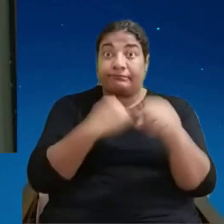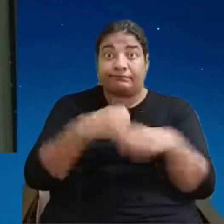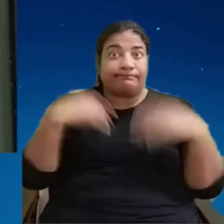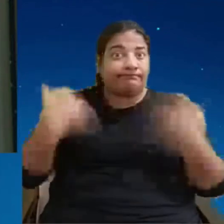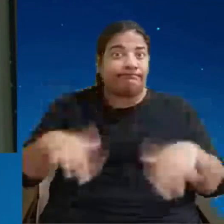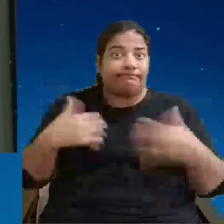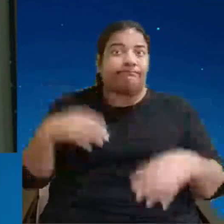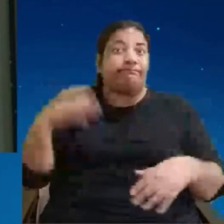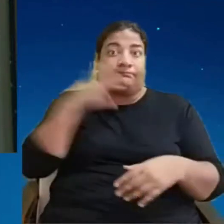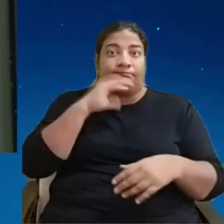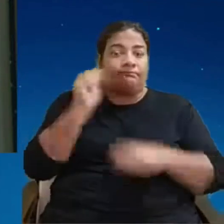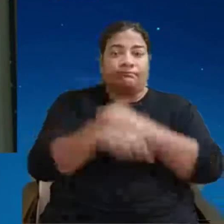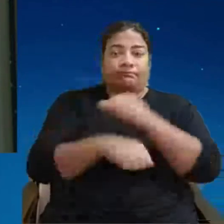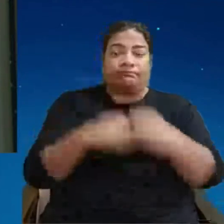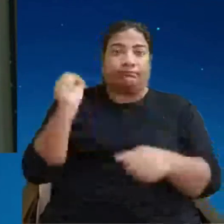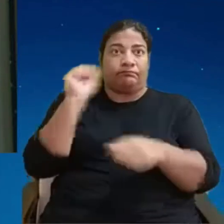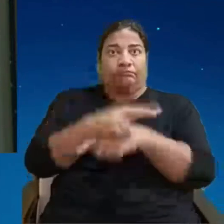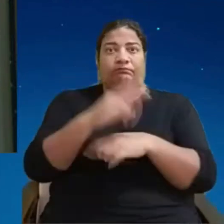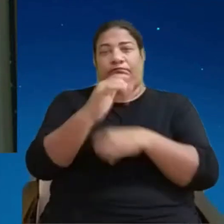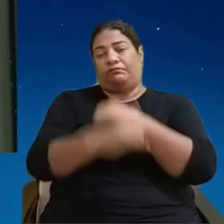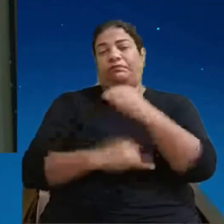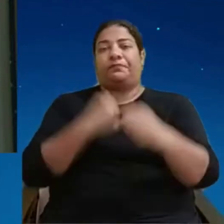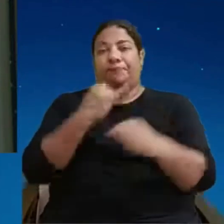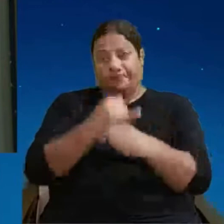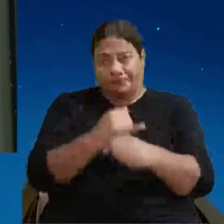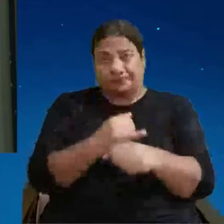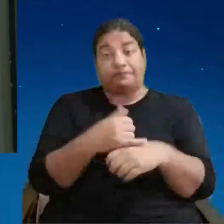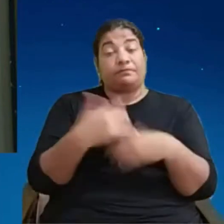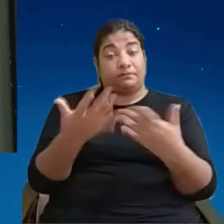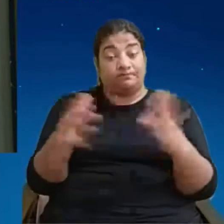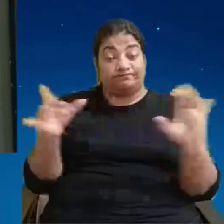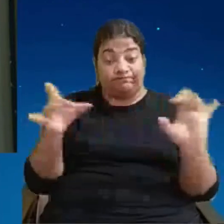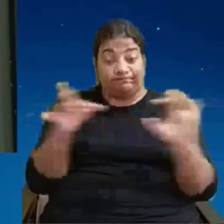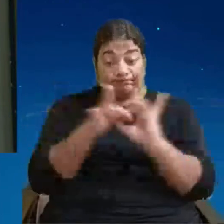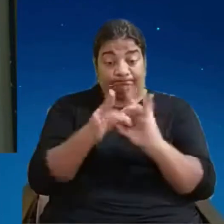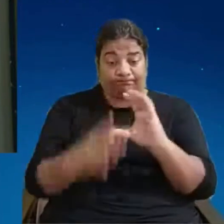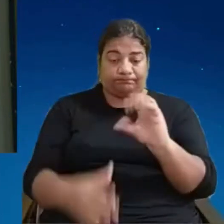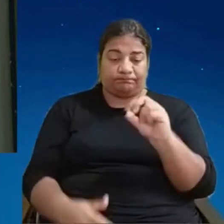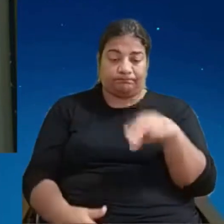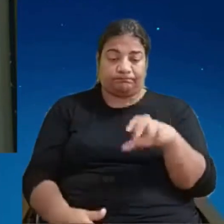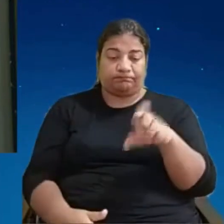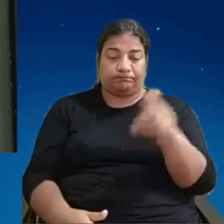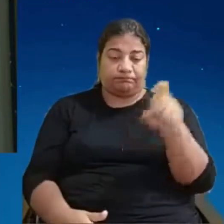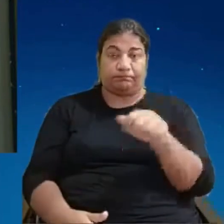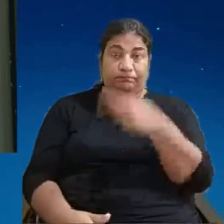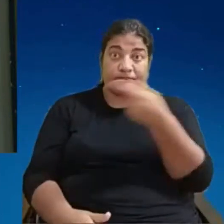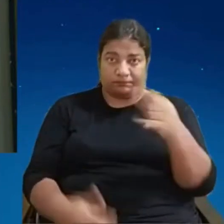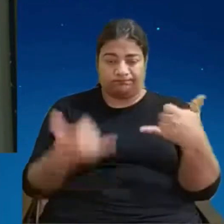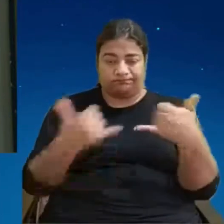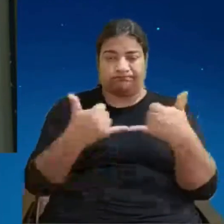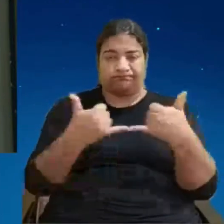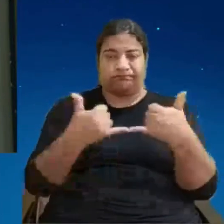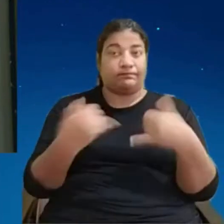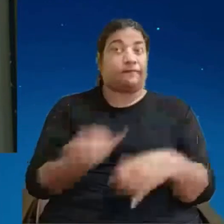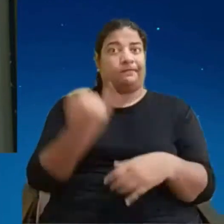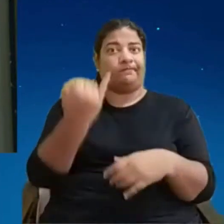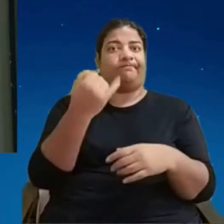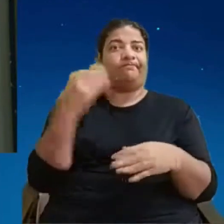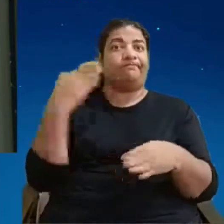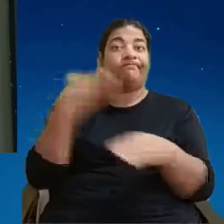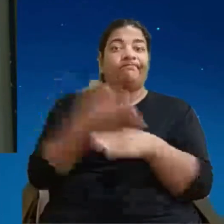respondendo a sua pergunta acho que a conexão é a base para ele poder estar presente no mundo digital agora